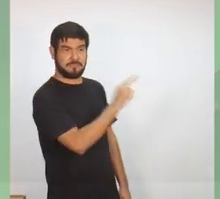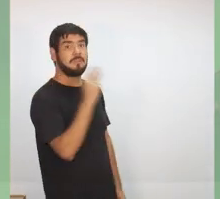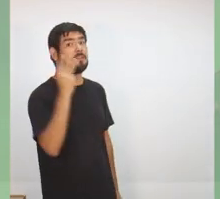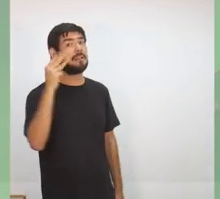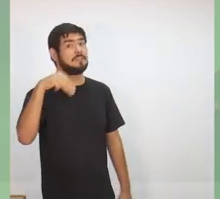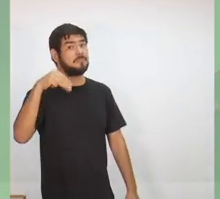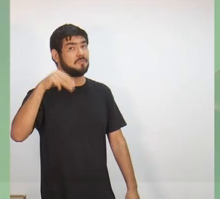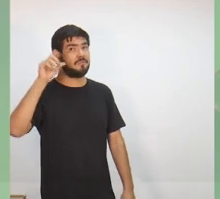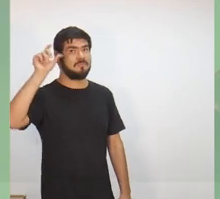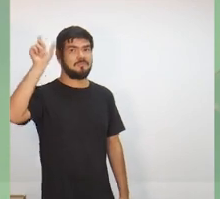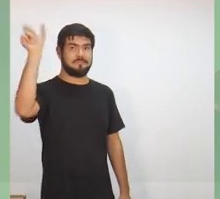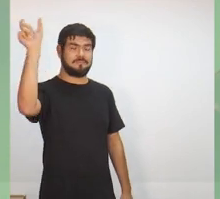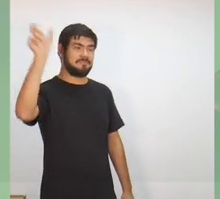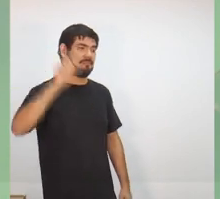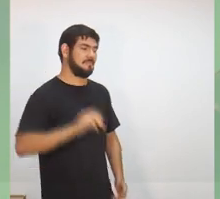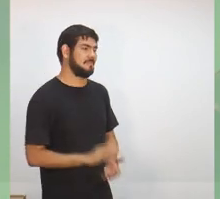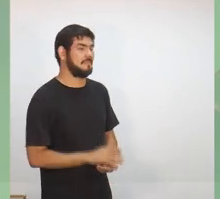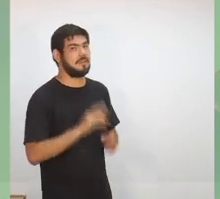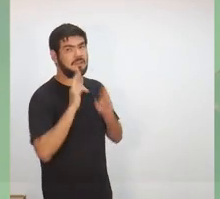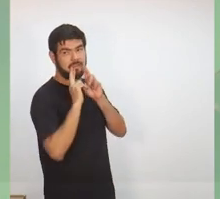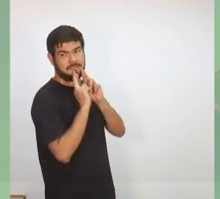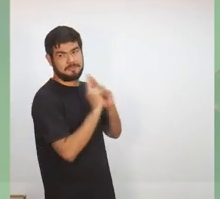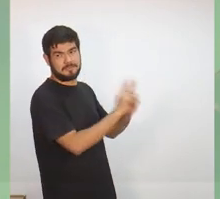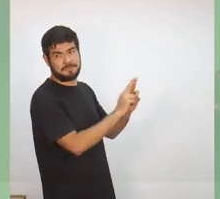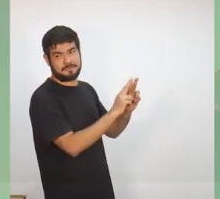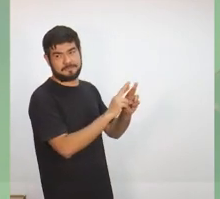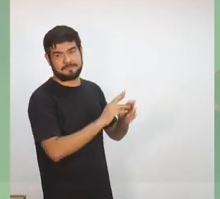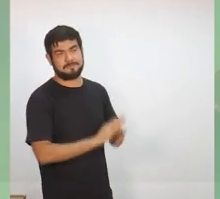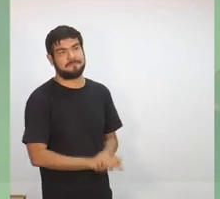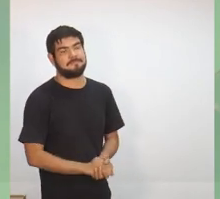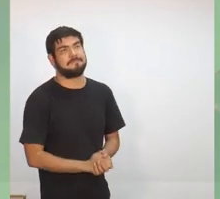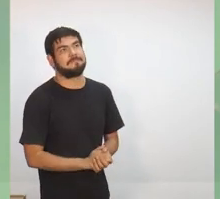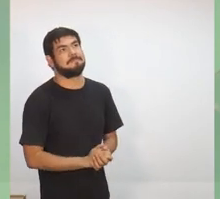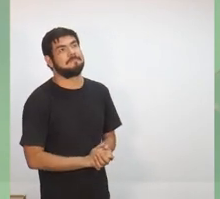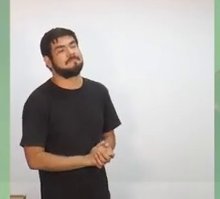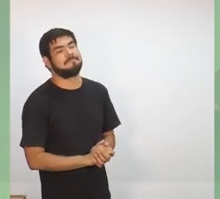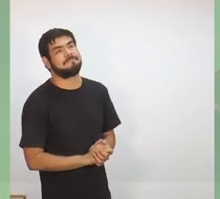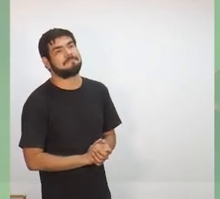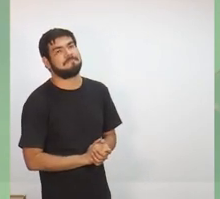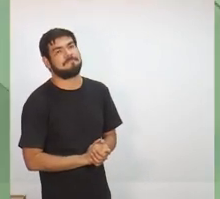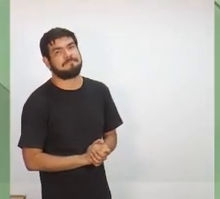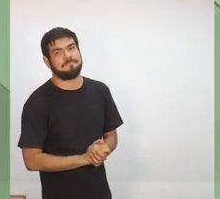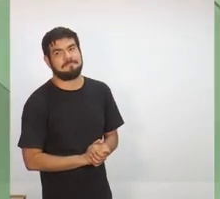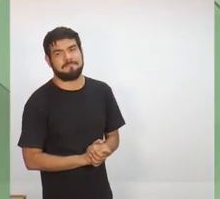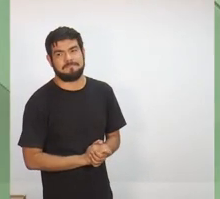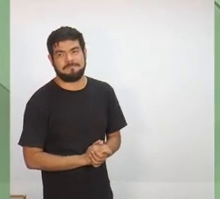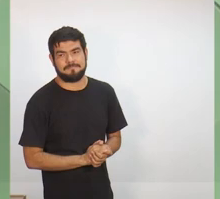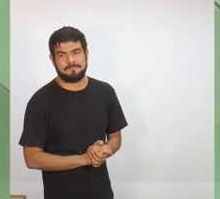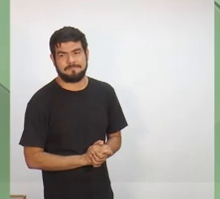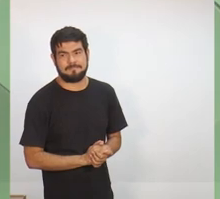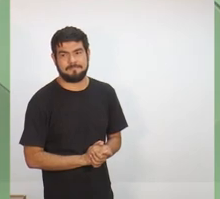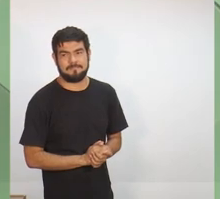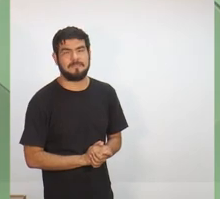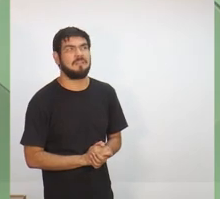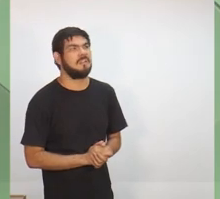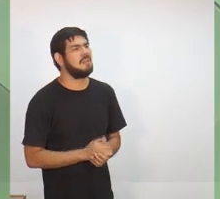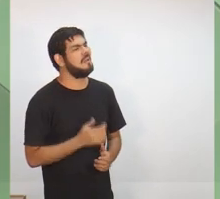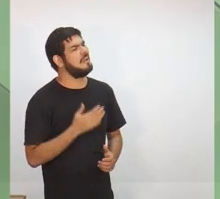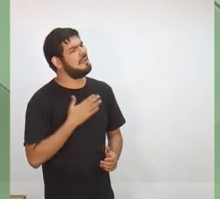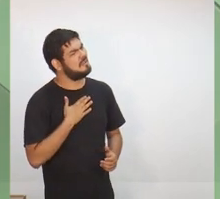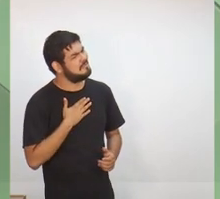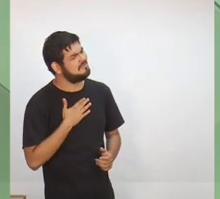favor. Para responder a pergunta da candidata Lúcia Antônia. Candidato, eu estou muito